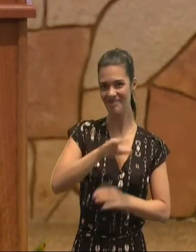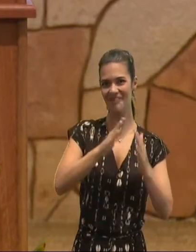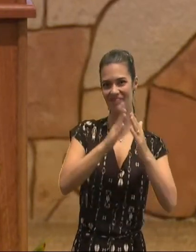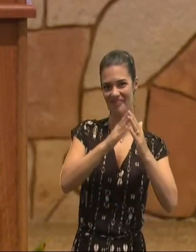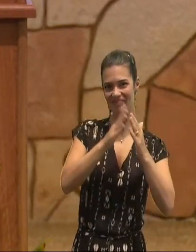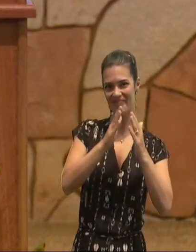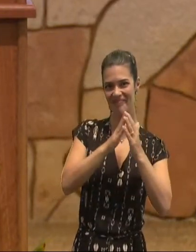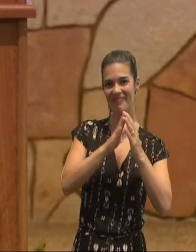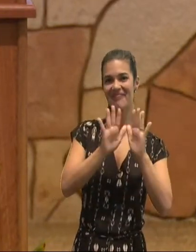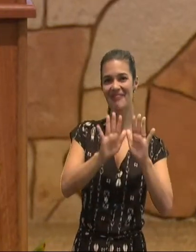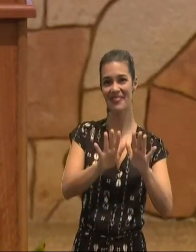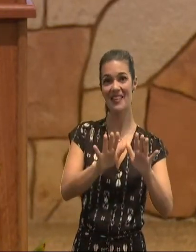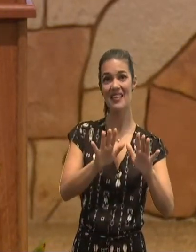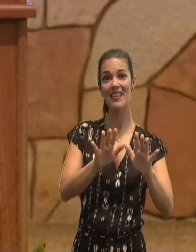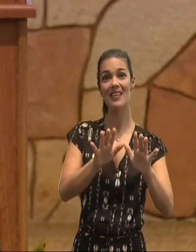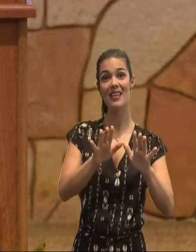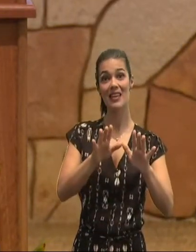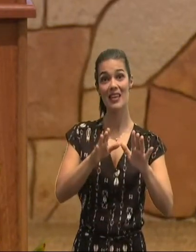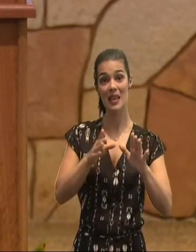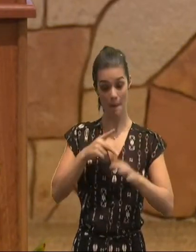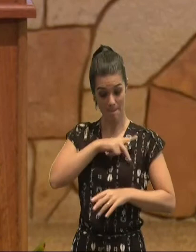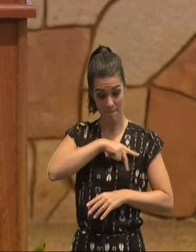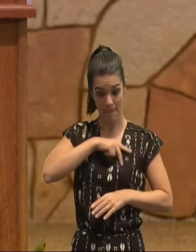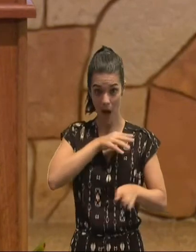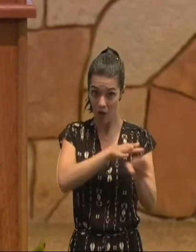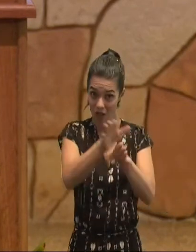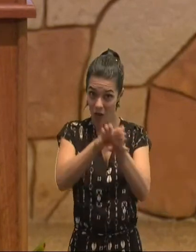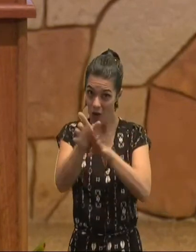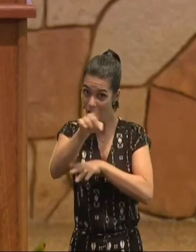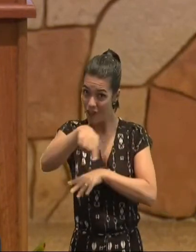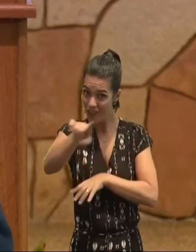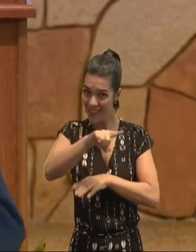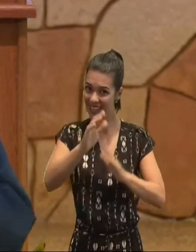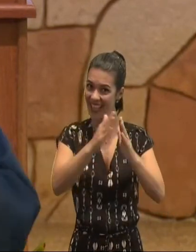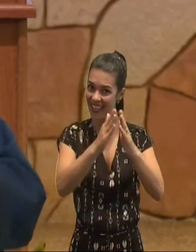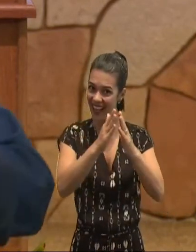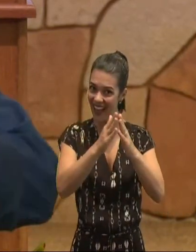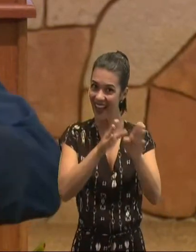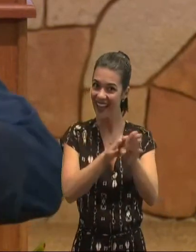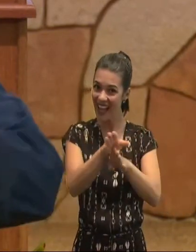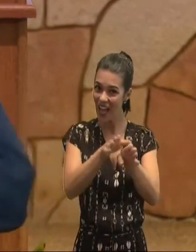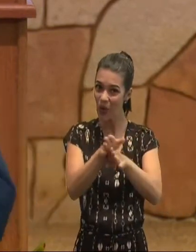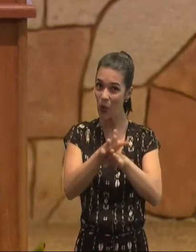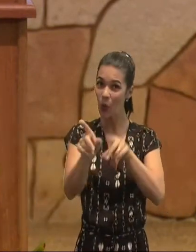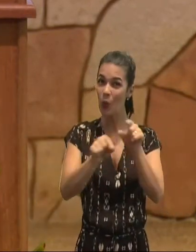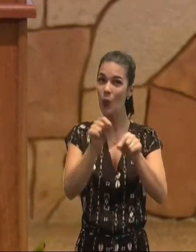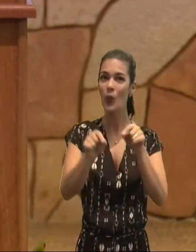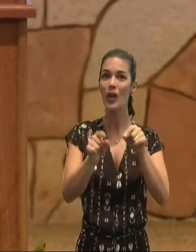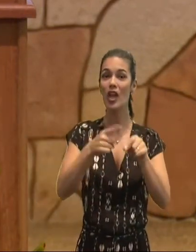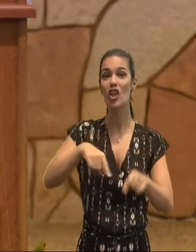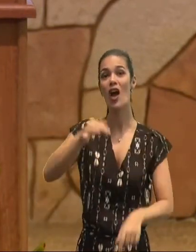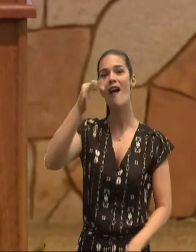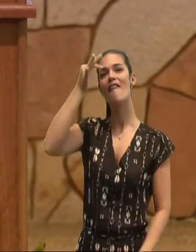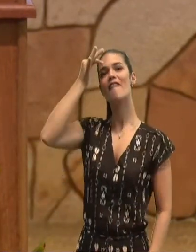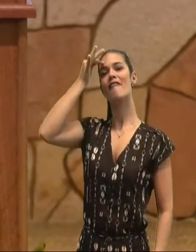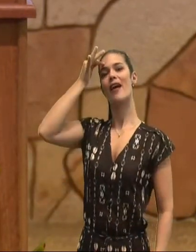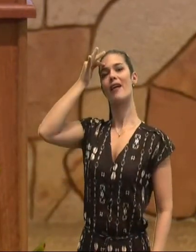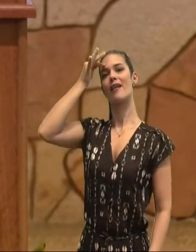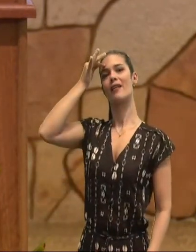e a exortação de Paulo, para nós, nesse tempo, é que a nossa fé, se mostre, pelas nossas obras,